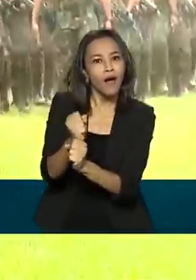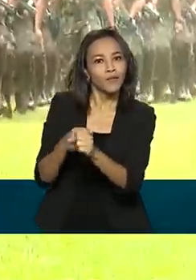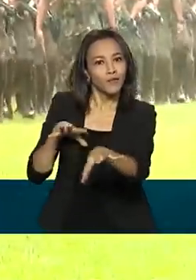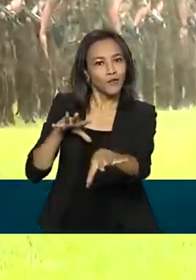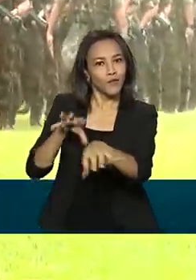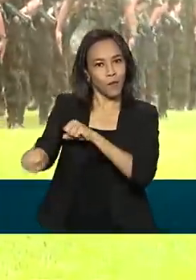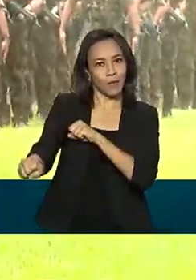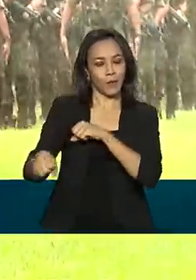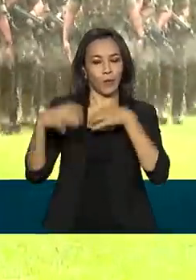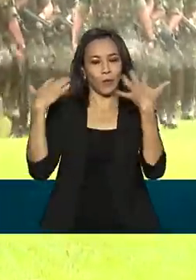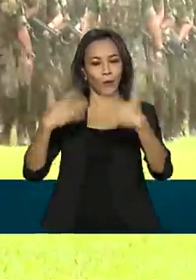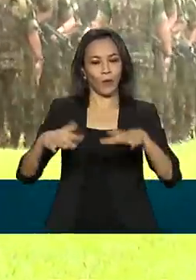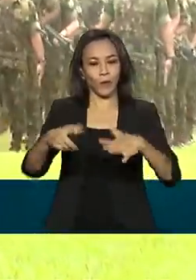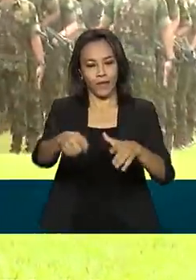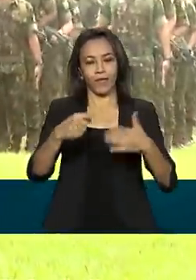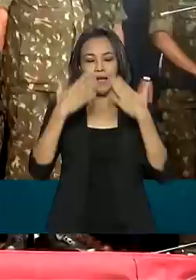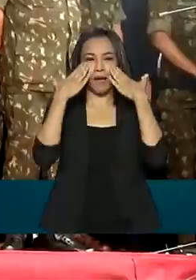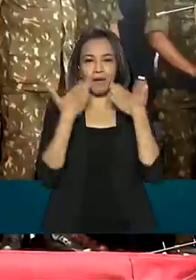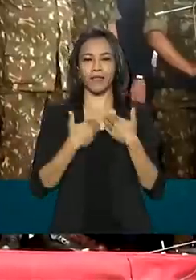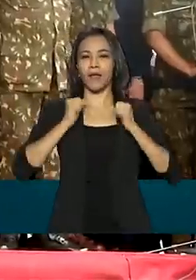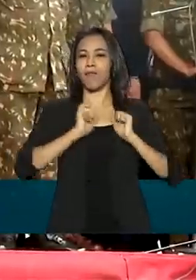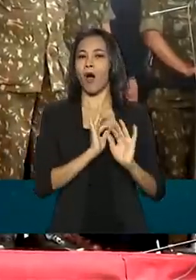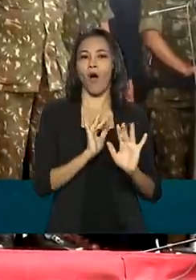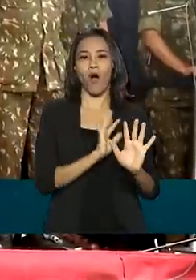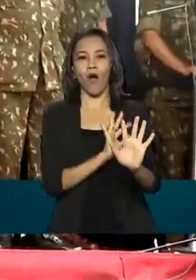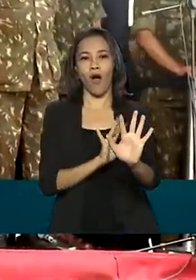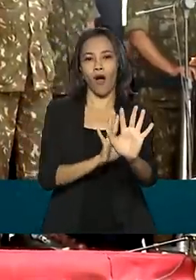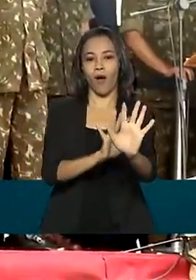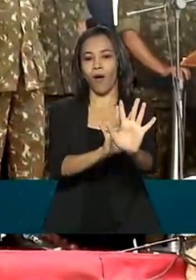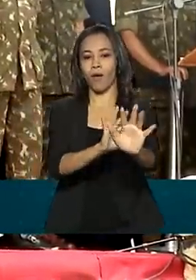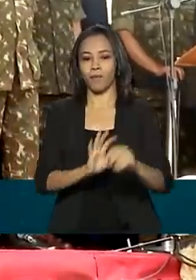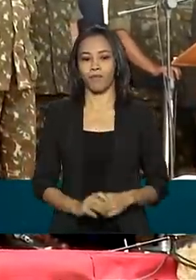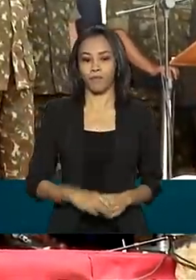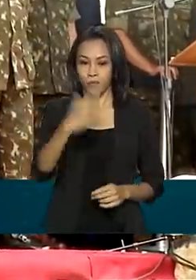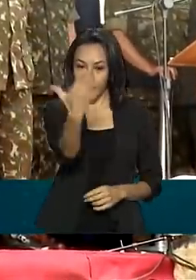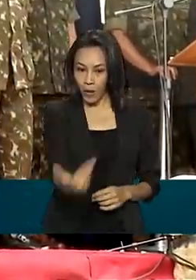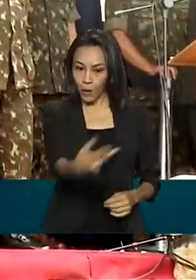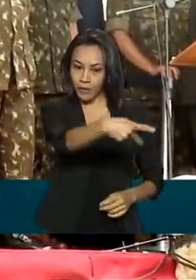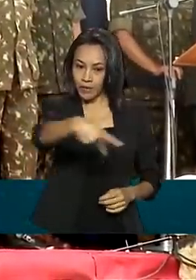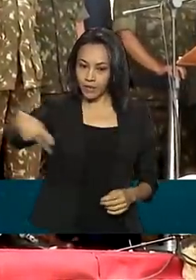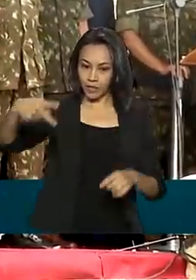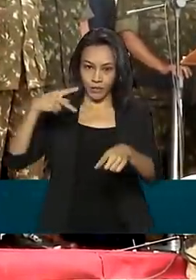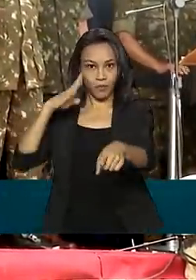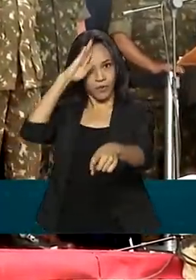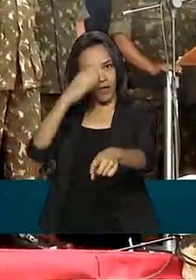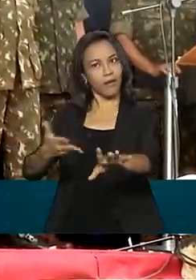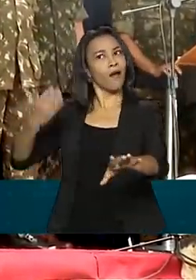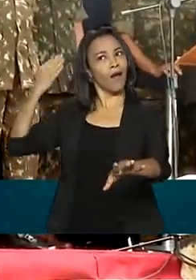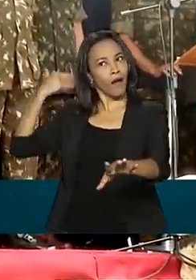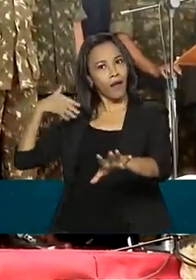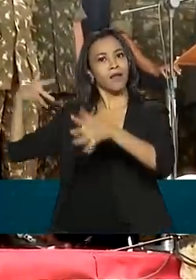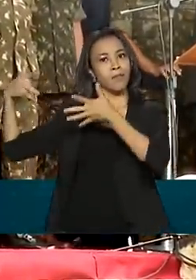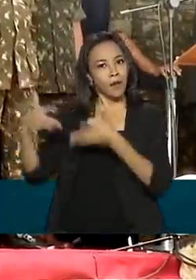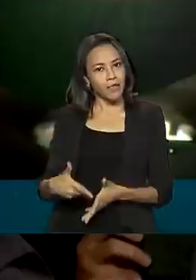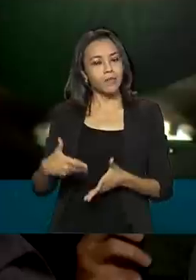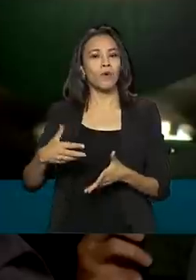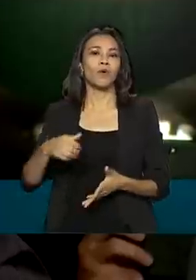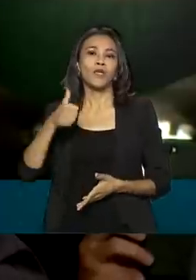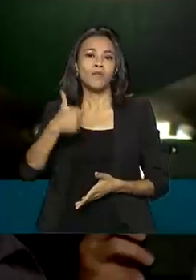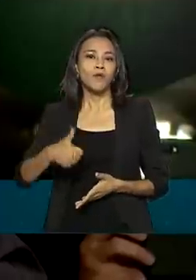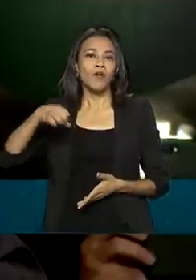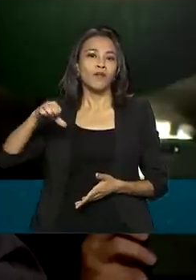que fizeram um desfile comemorativo. O presidente Jair Bolsonaro, que fez parte da Brigada nos anos 80,